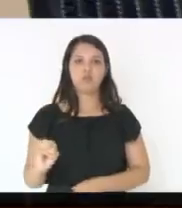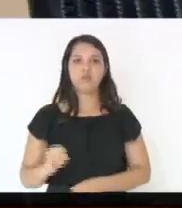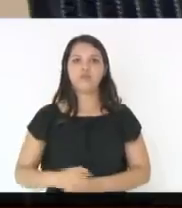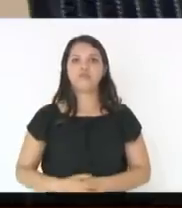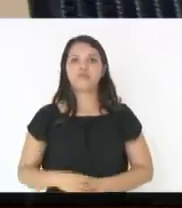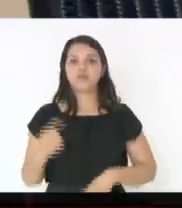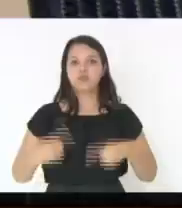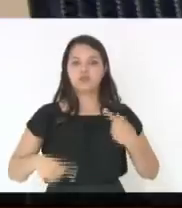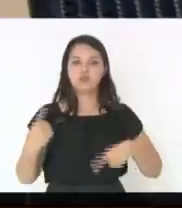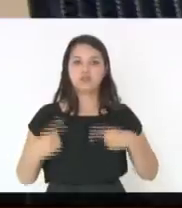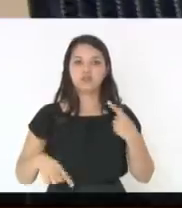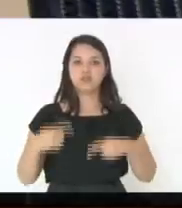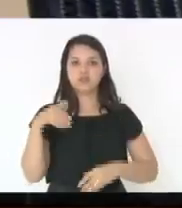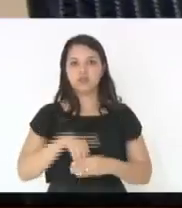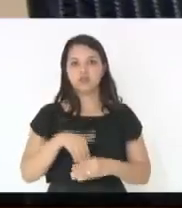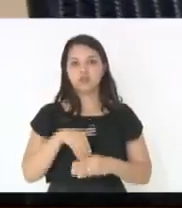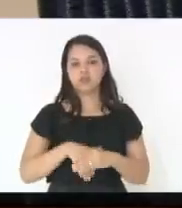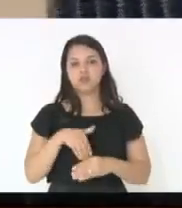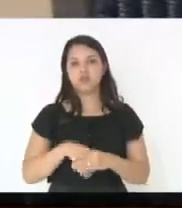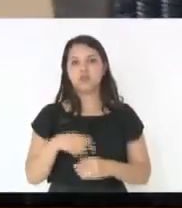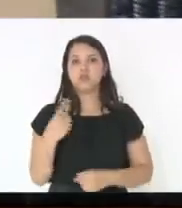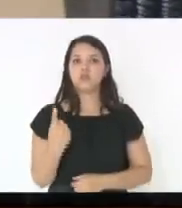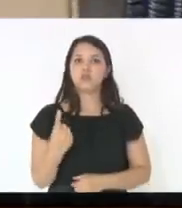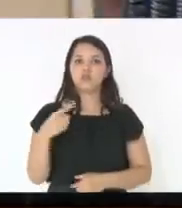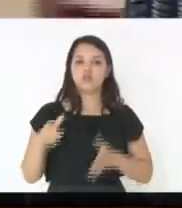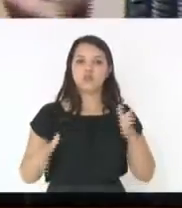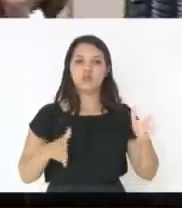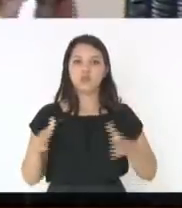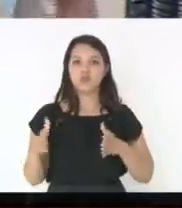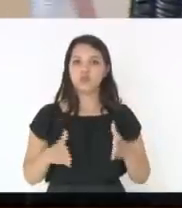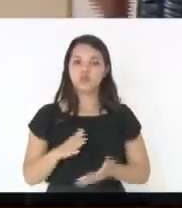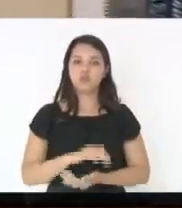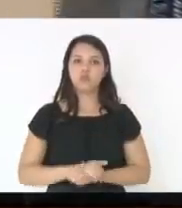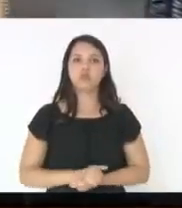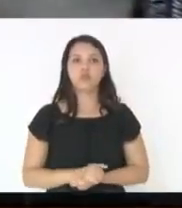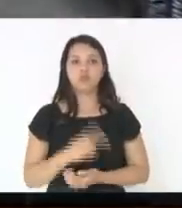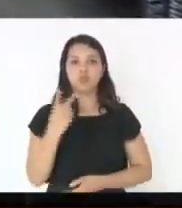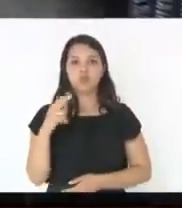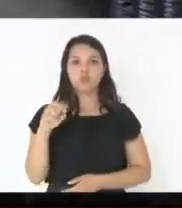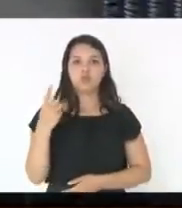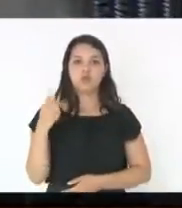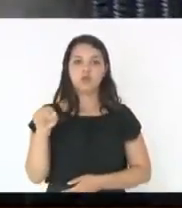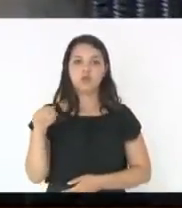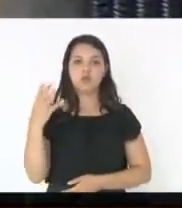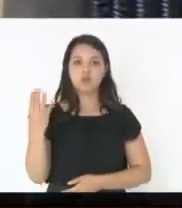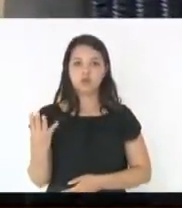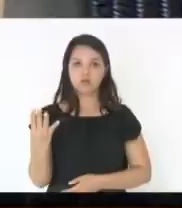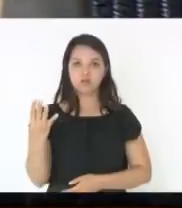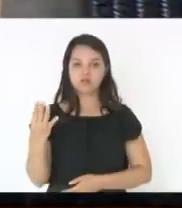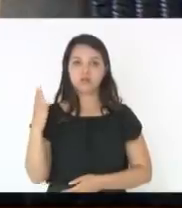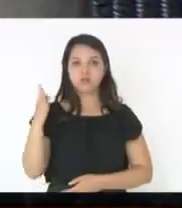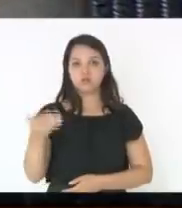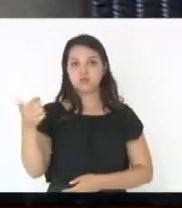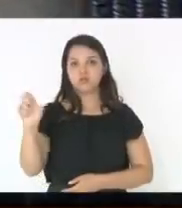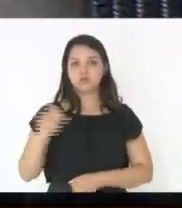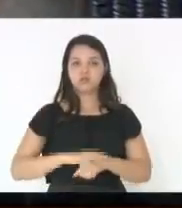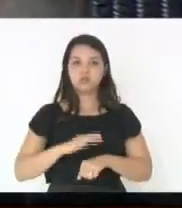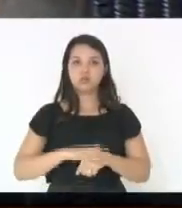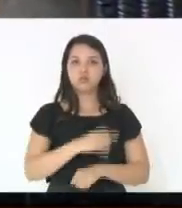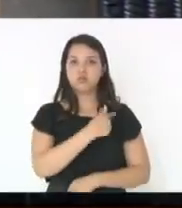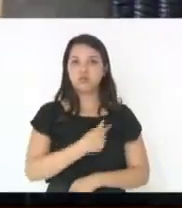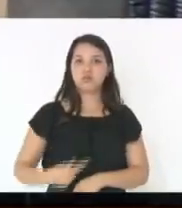Discussão e votação em torno única mensagem de veto 1264-2018 de autoria do Governo do Estado, veto